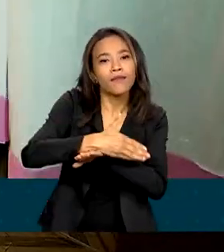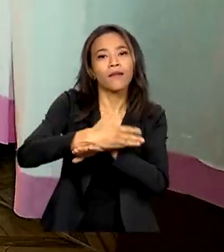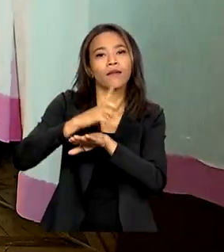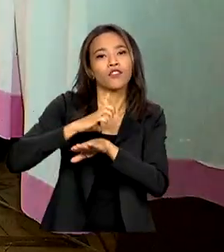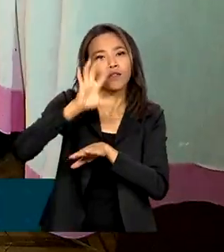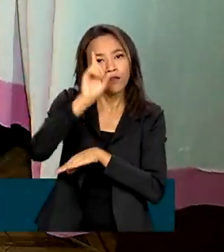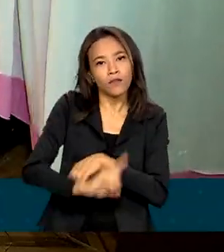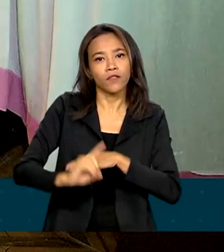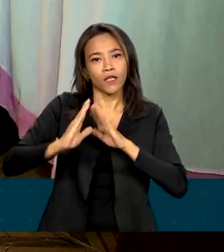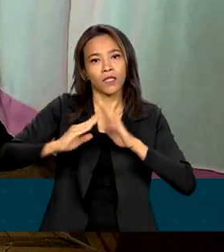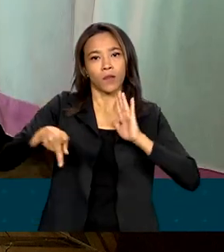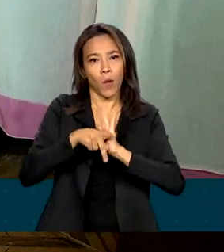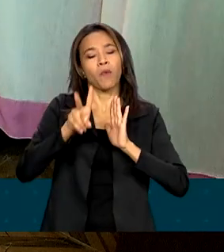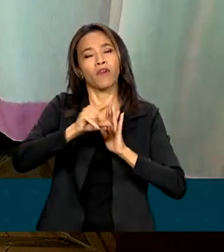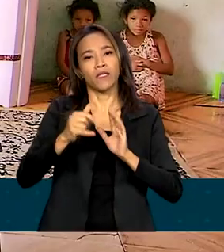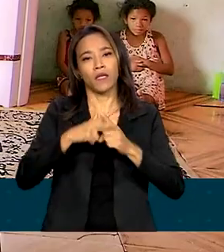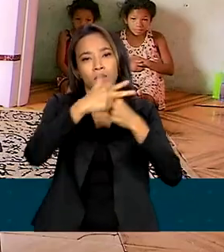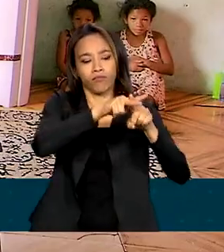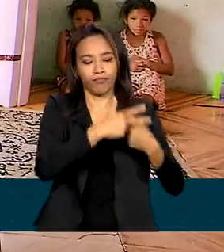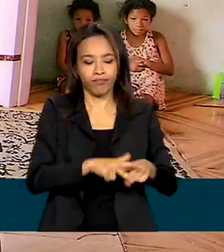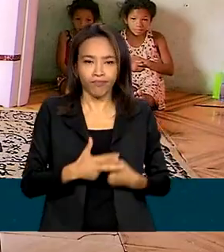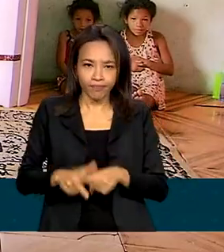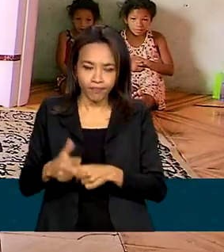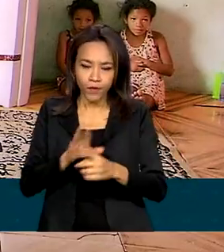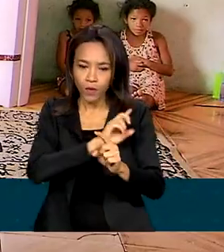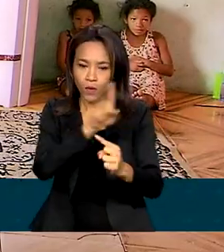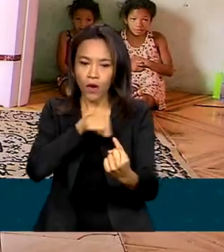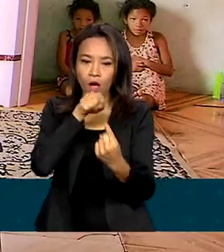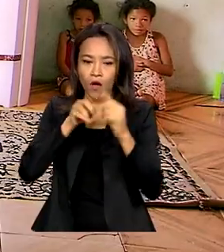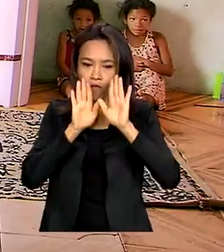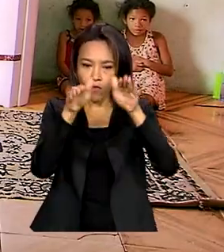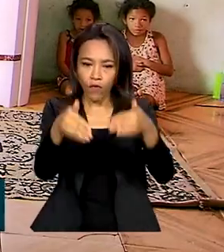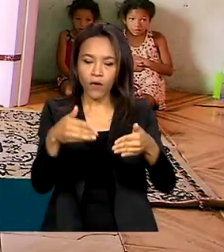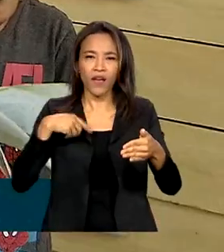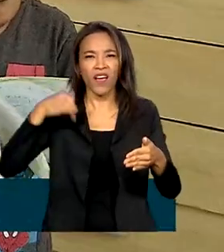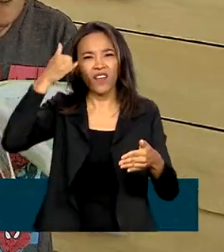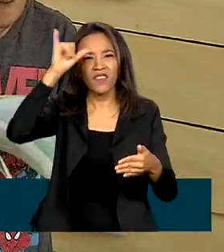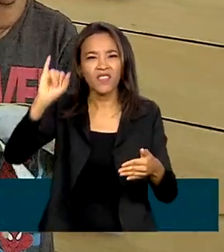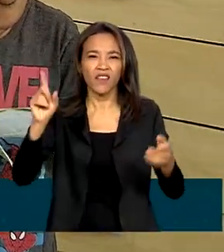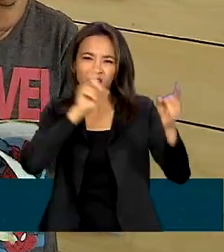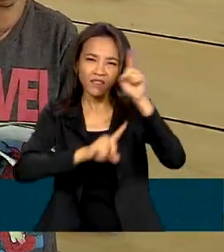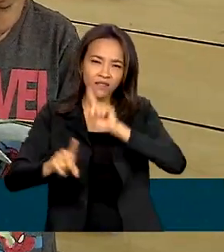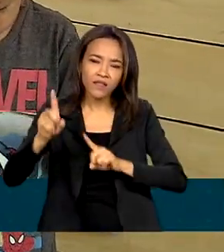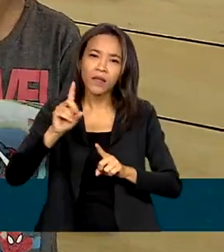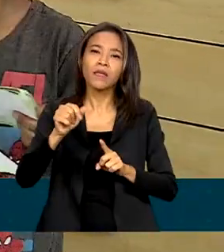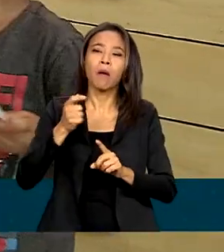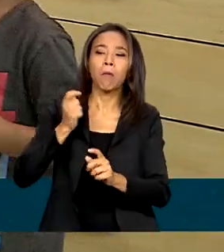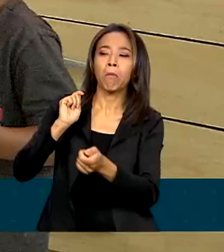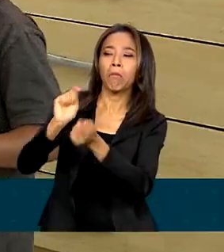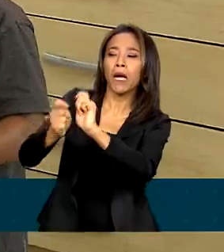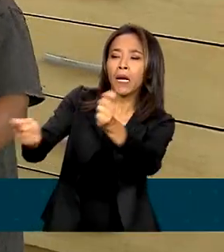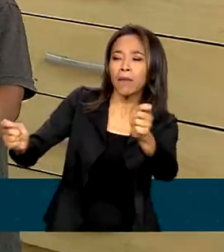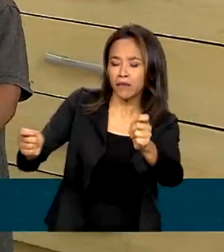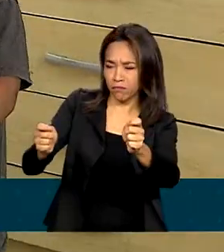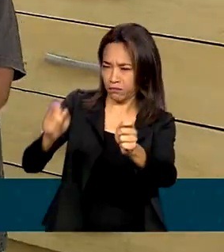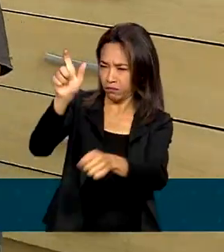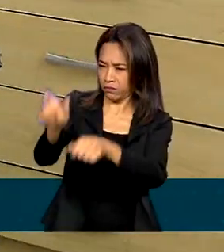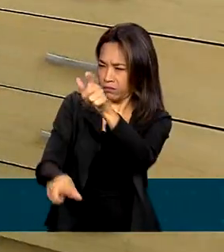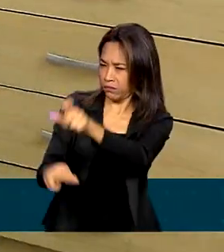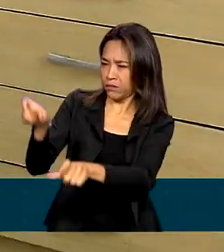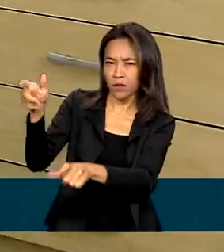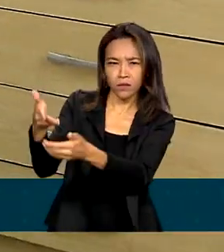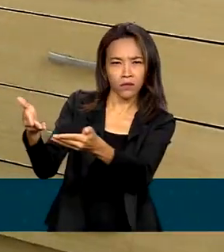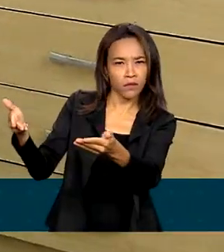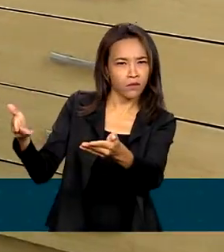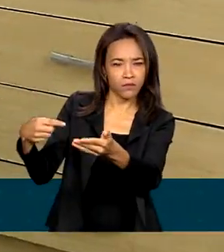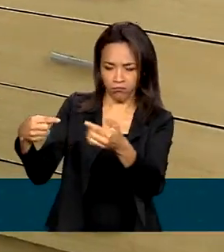vai ser reestruturado. O foco é combater irregularidades, como o pagamento de benefícios para pessoas que não